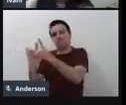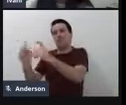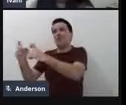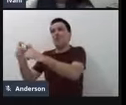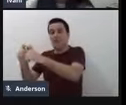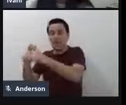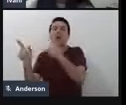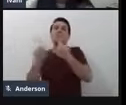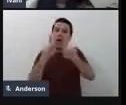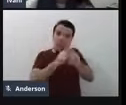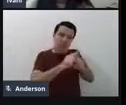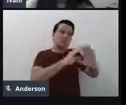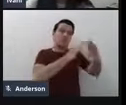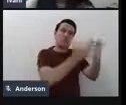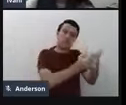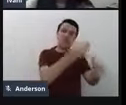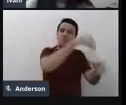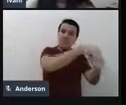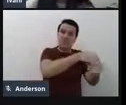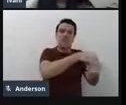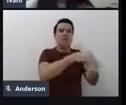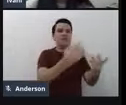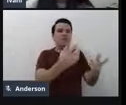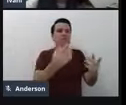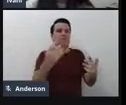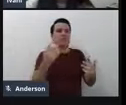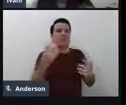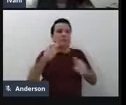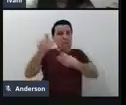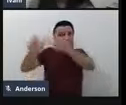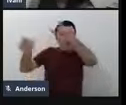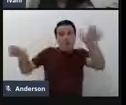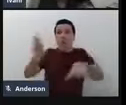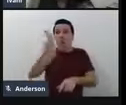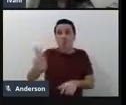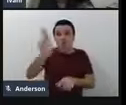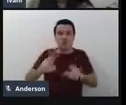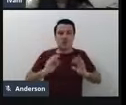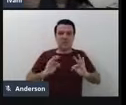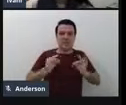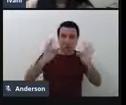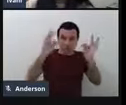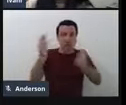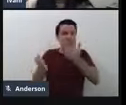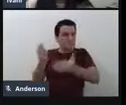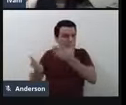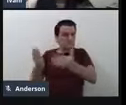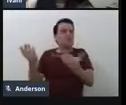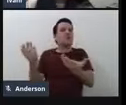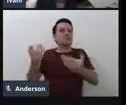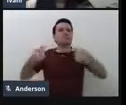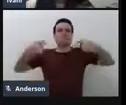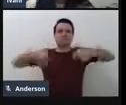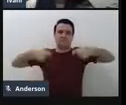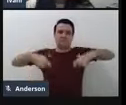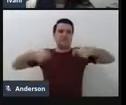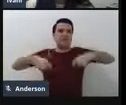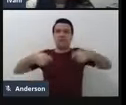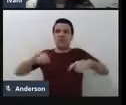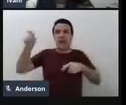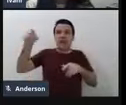usuários, eles podem ter acesso a uso da tecnologia assistiva como processo de